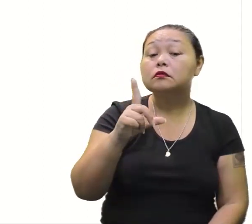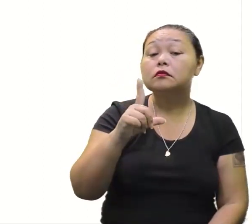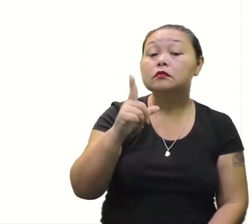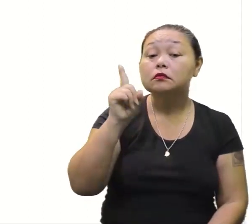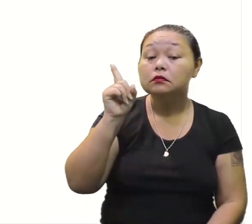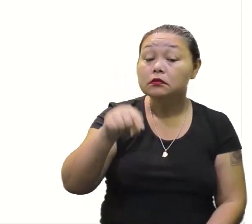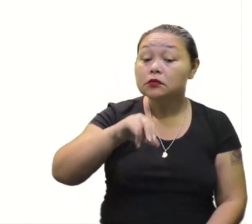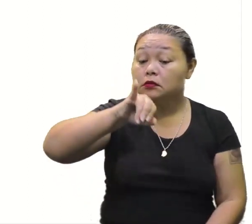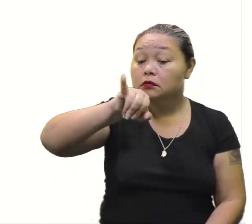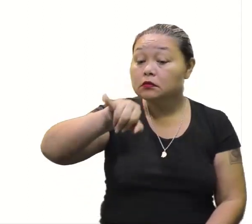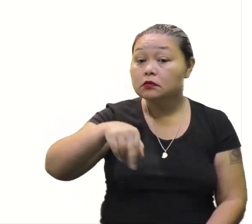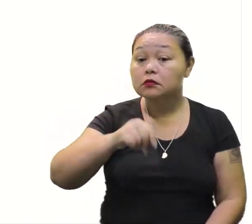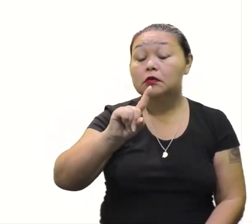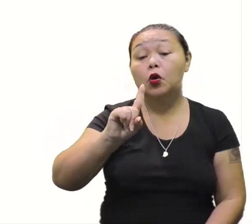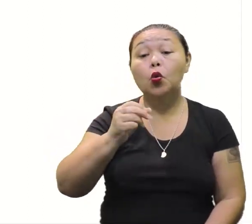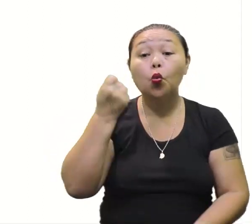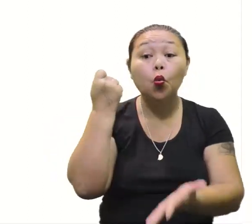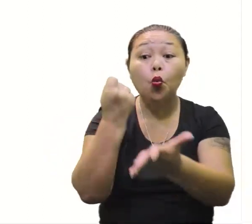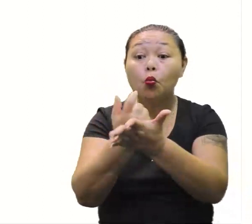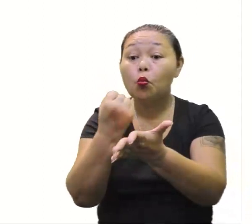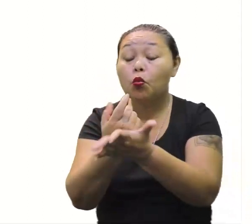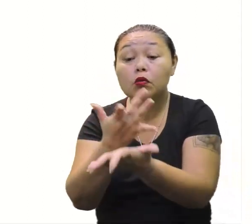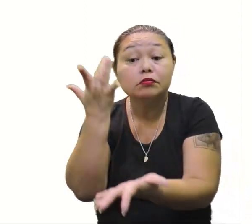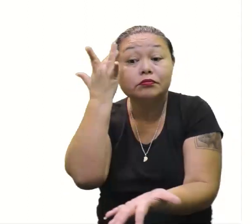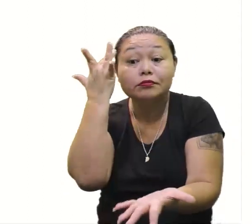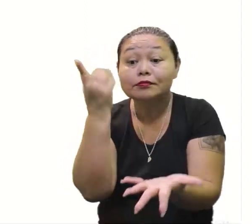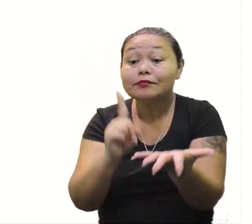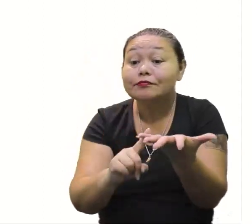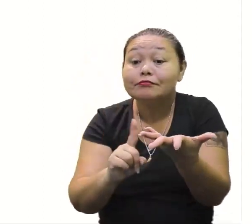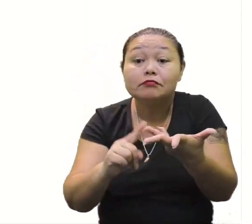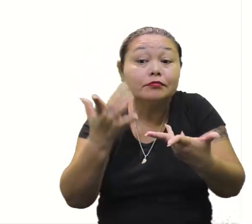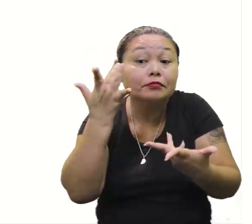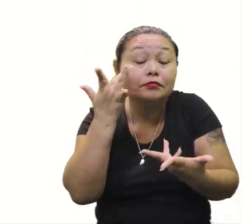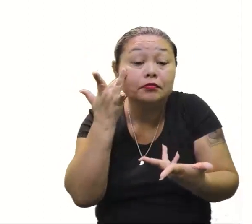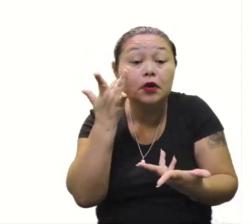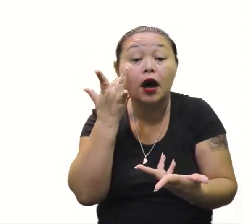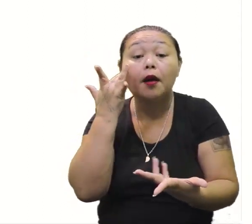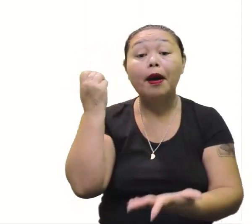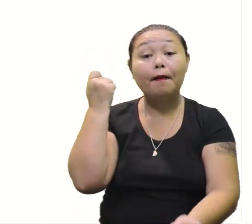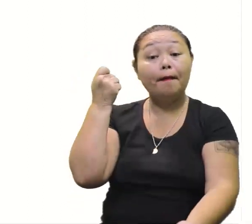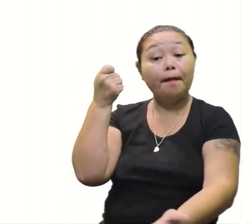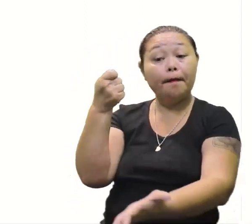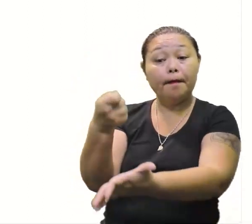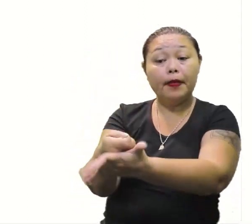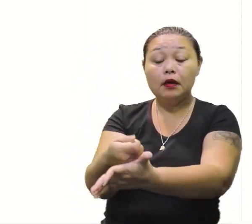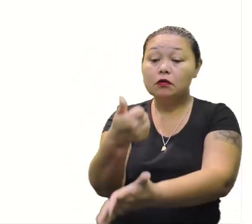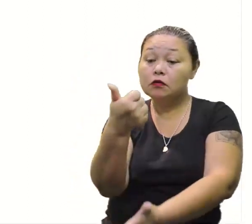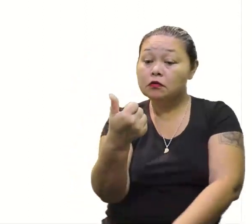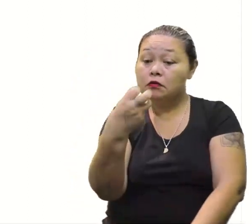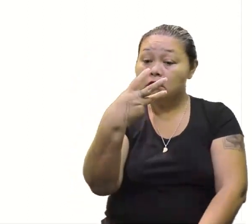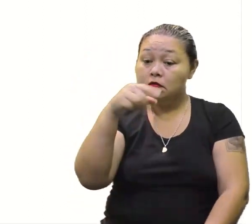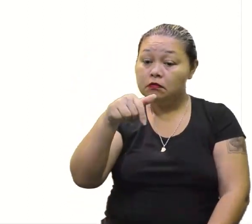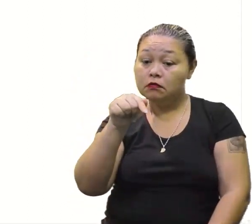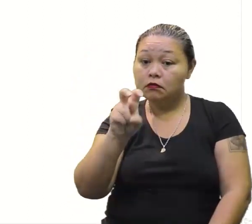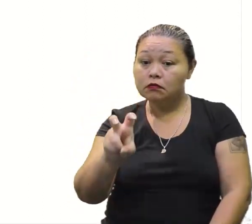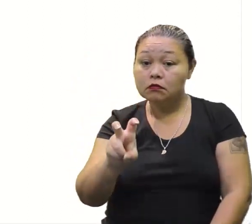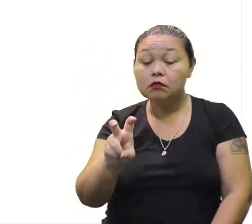João comprou N pacotes de biscoitos, gastando R$ 13,75,